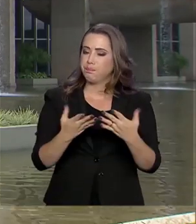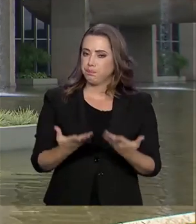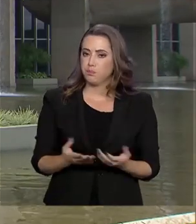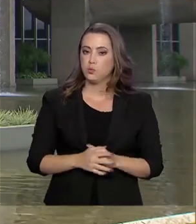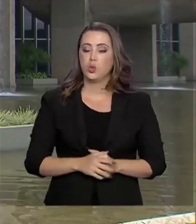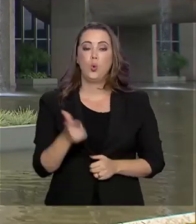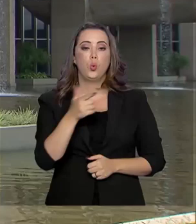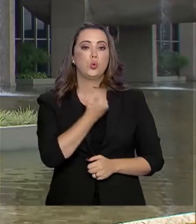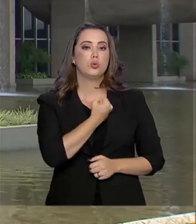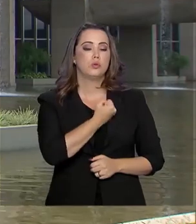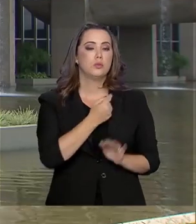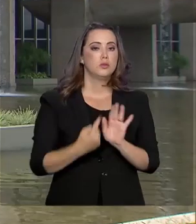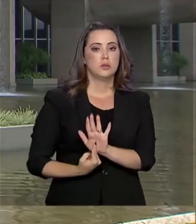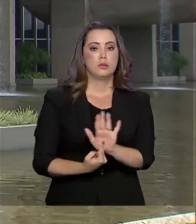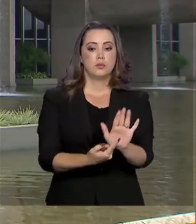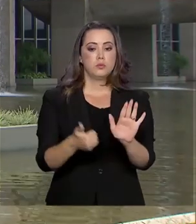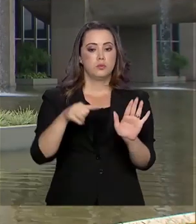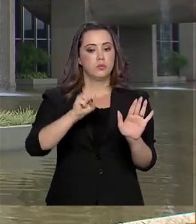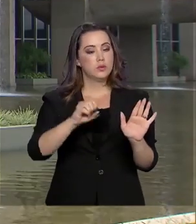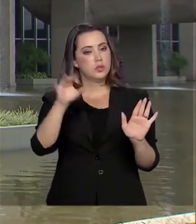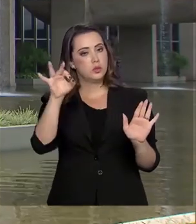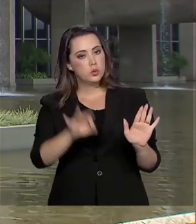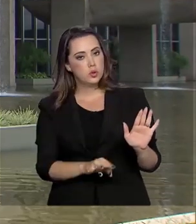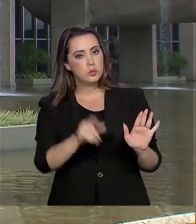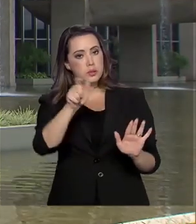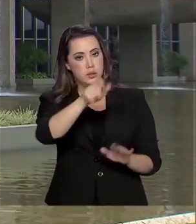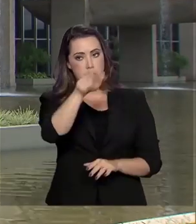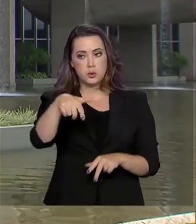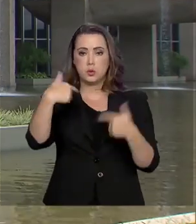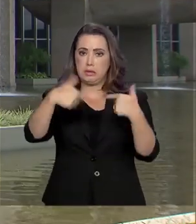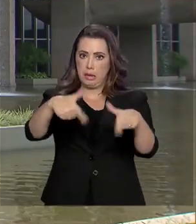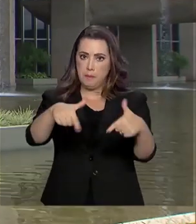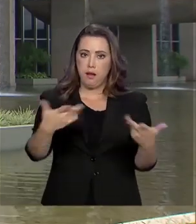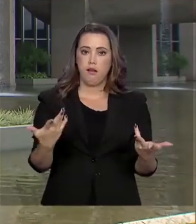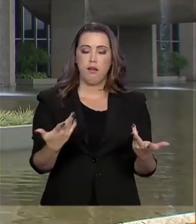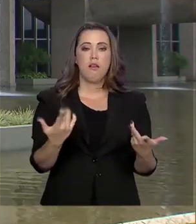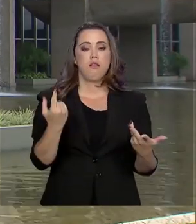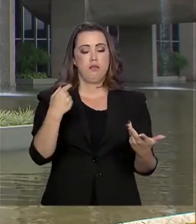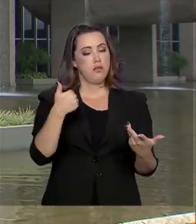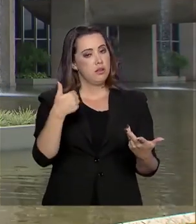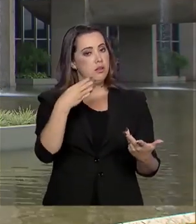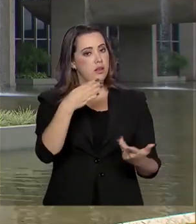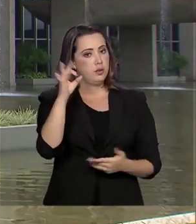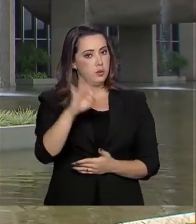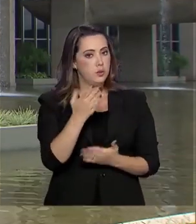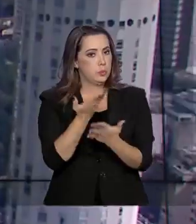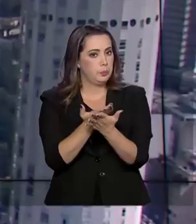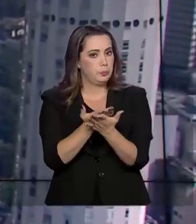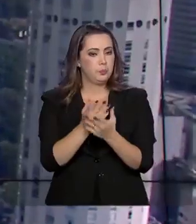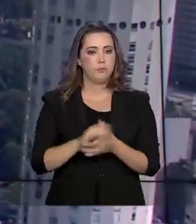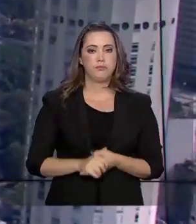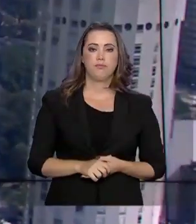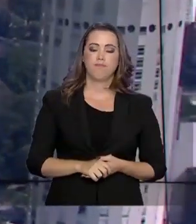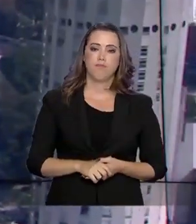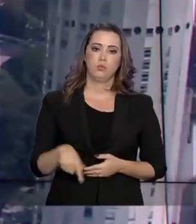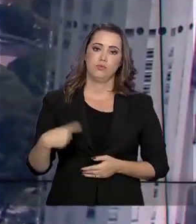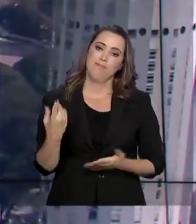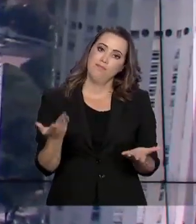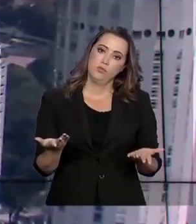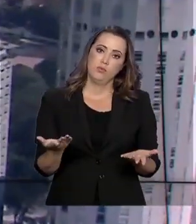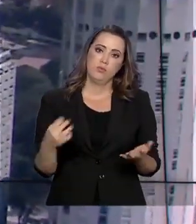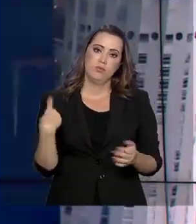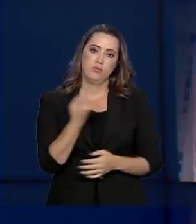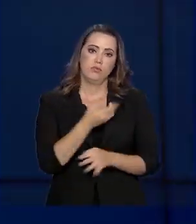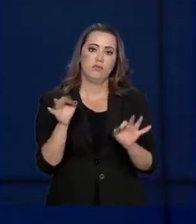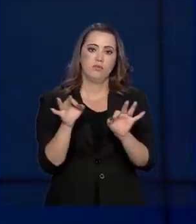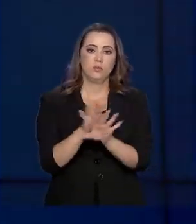revela que 18% dos presos brasileiros trabalham e 14% estudam. É isso. Nós